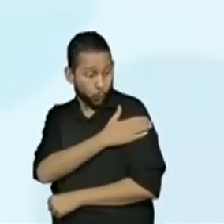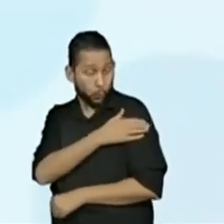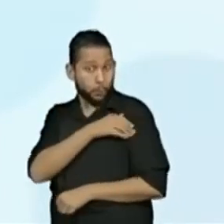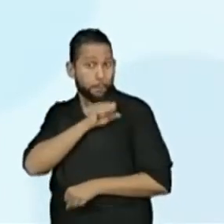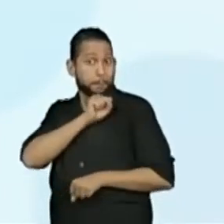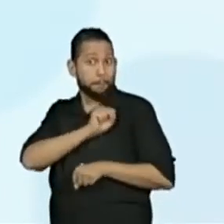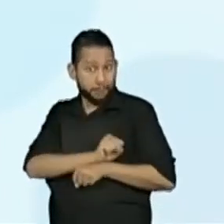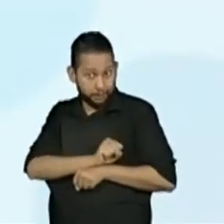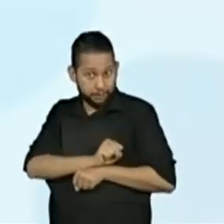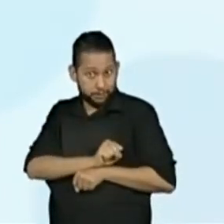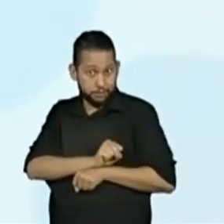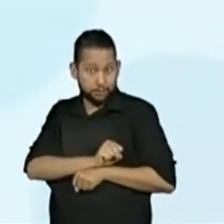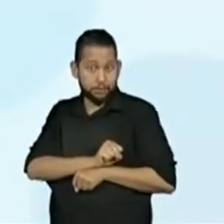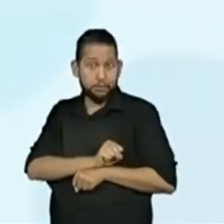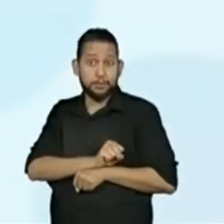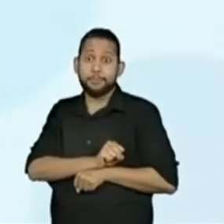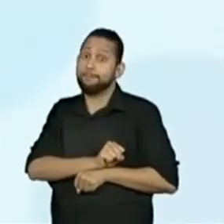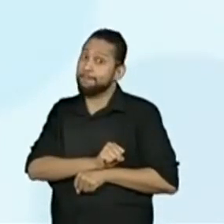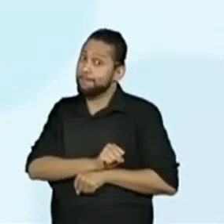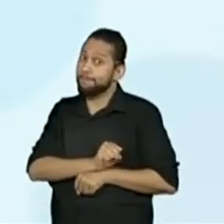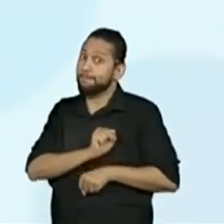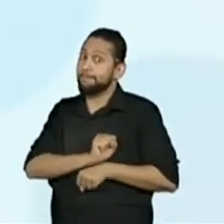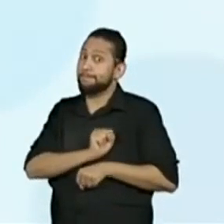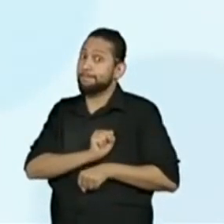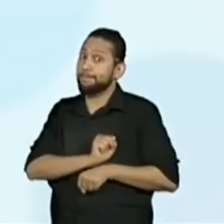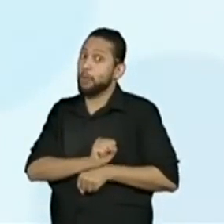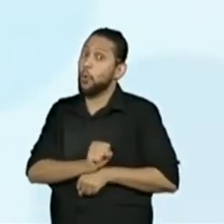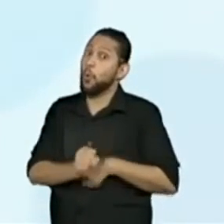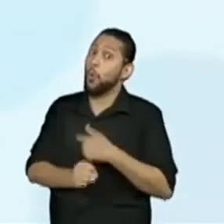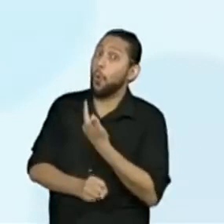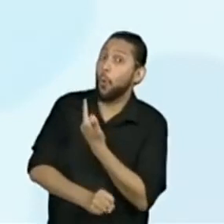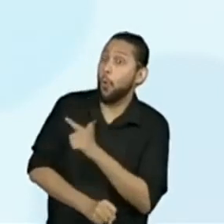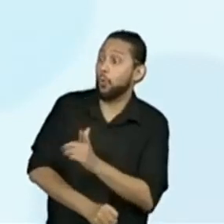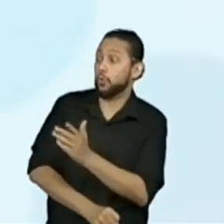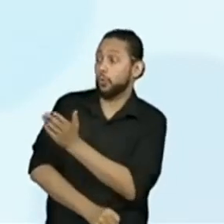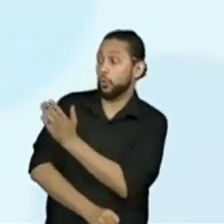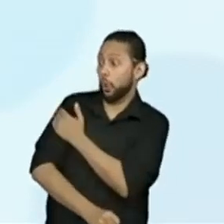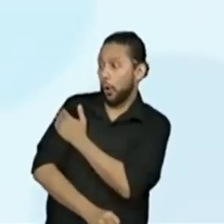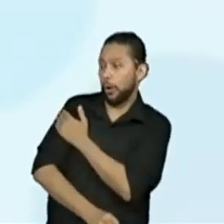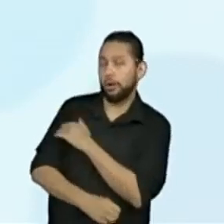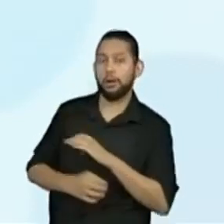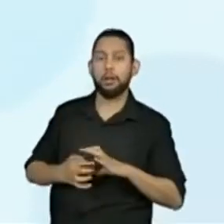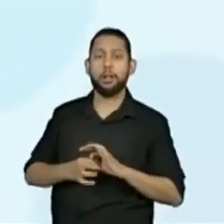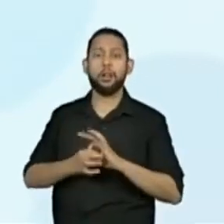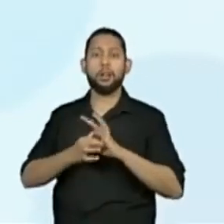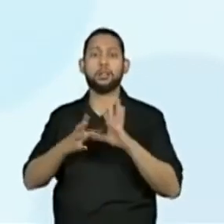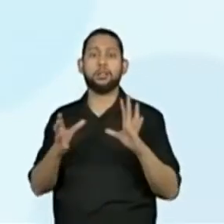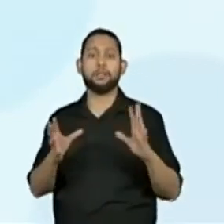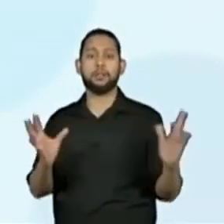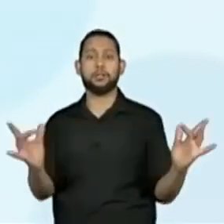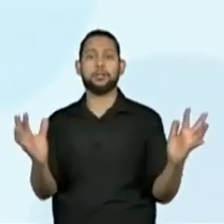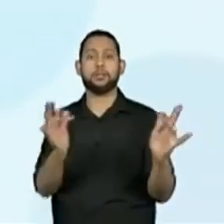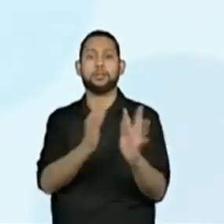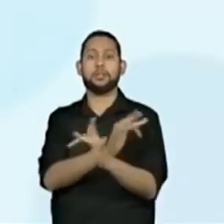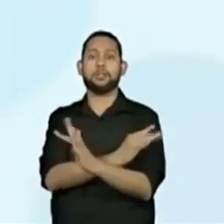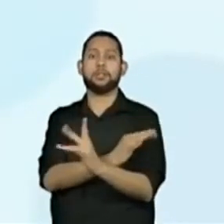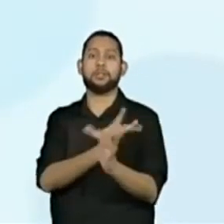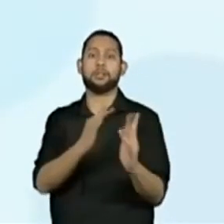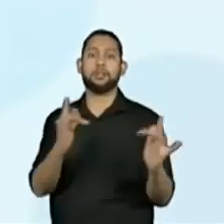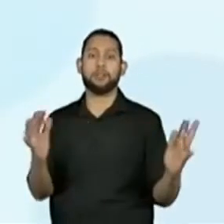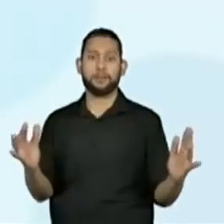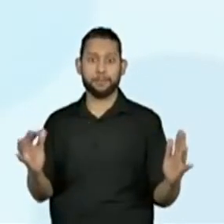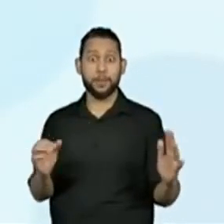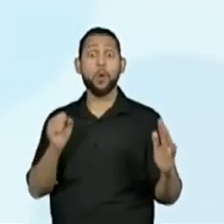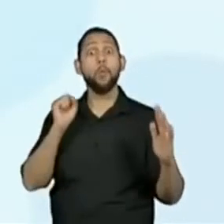Para isso, basta tocá-lo. Assim, ele fica livre para voltar ao campo de origem ou